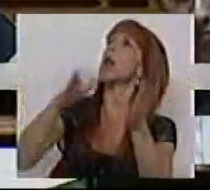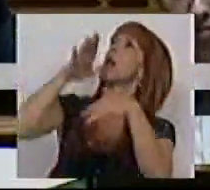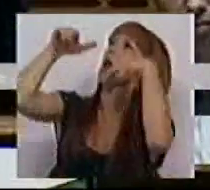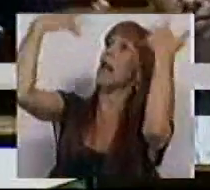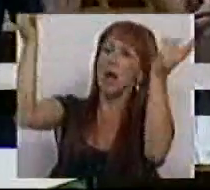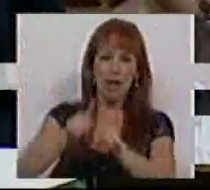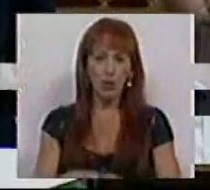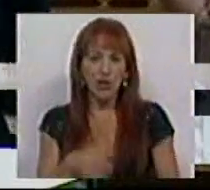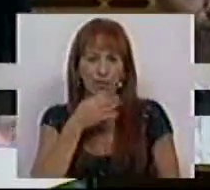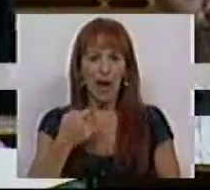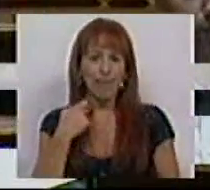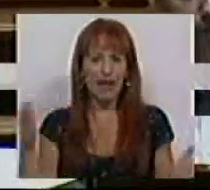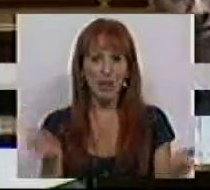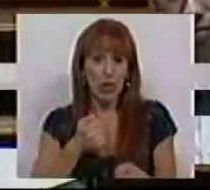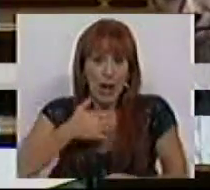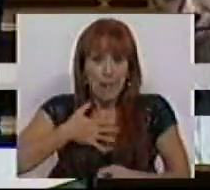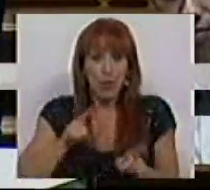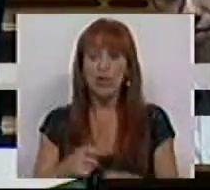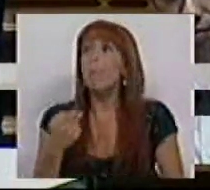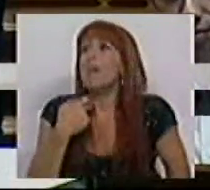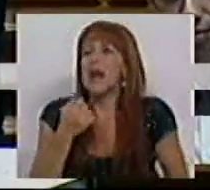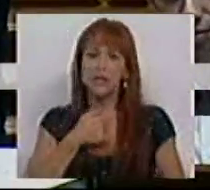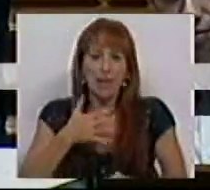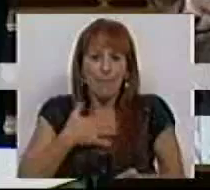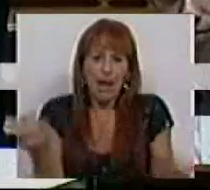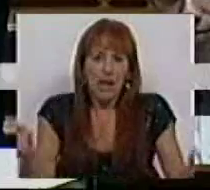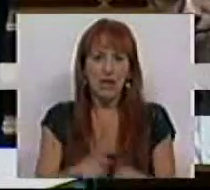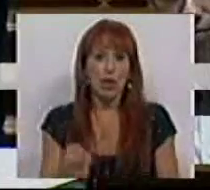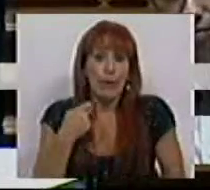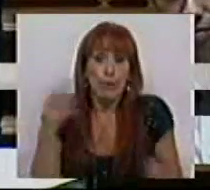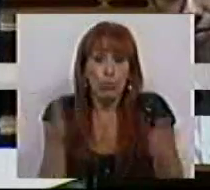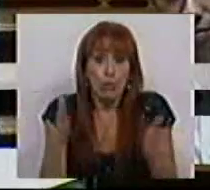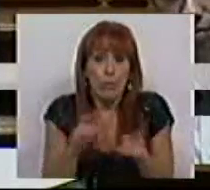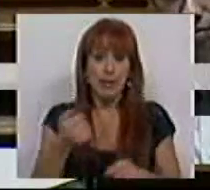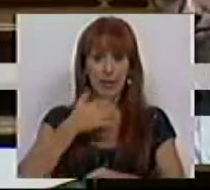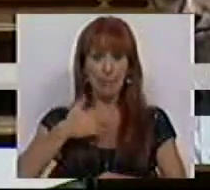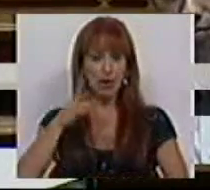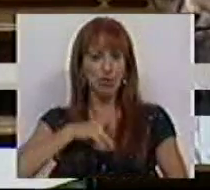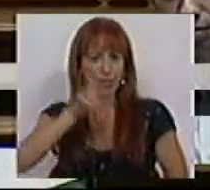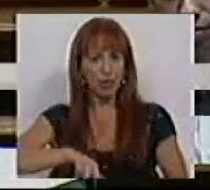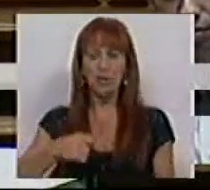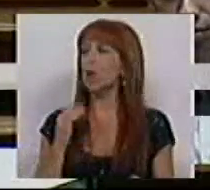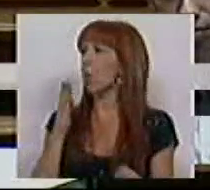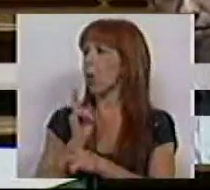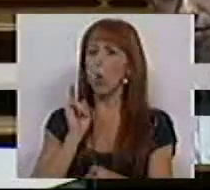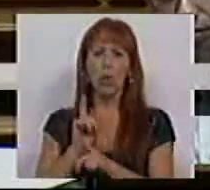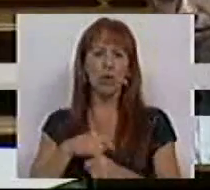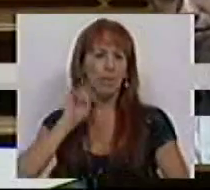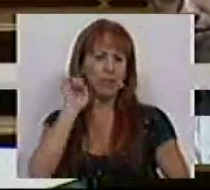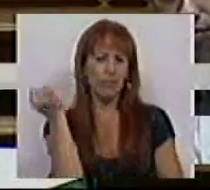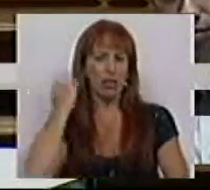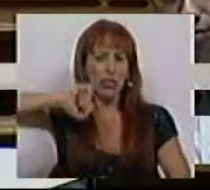o peito para falar dos pequenos empresários, das pequenas empresas, das microempresas em Portugal, continuam a